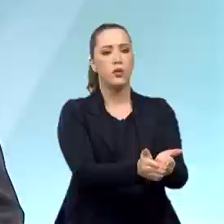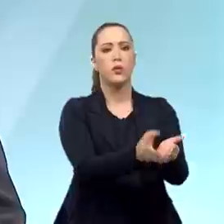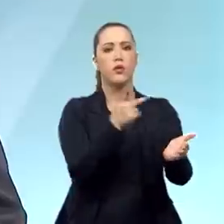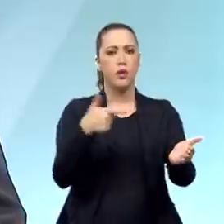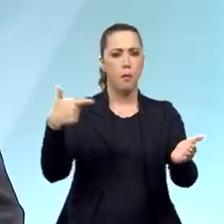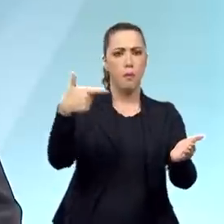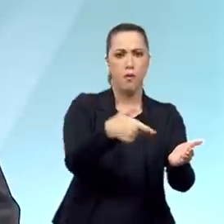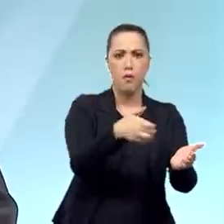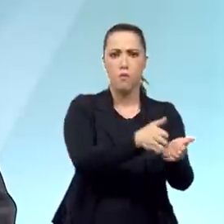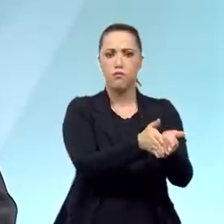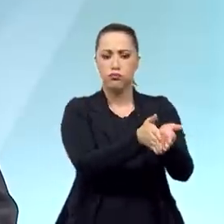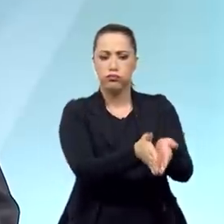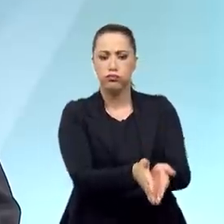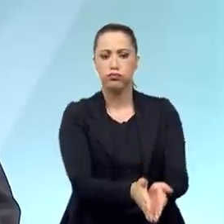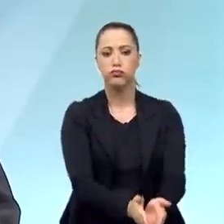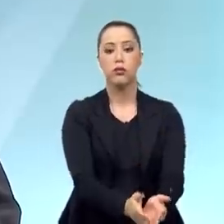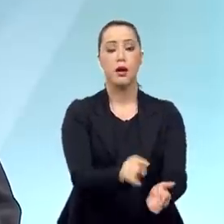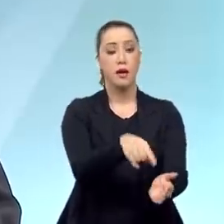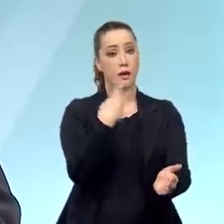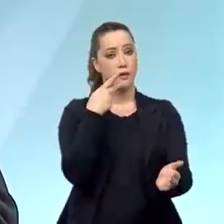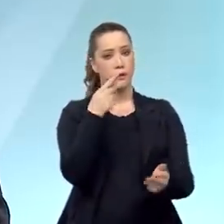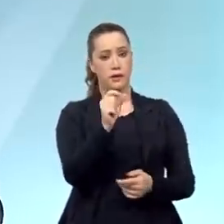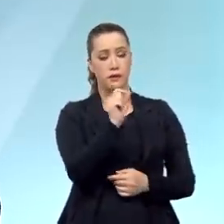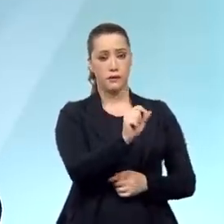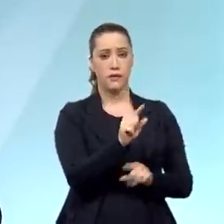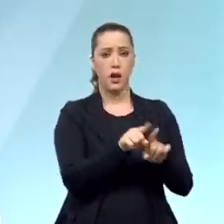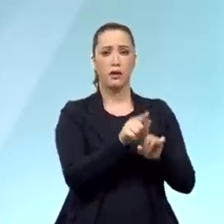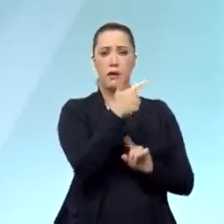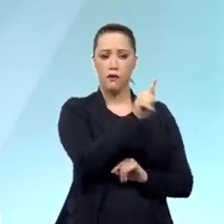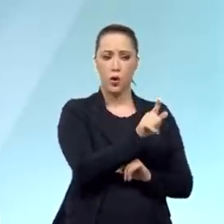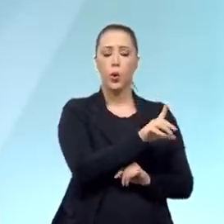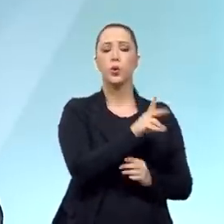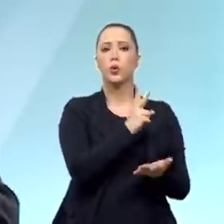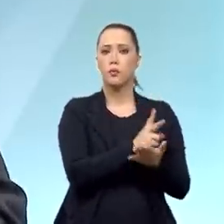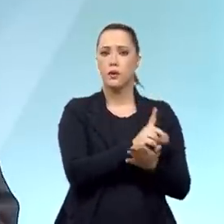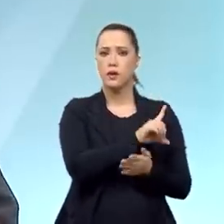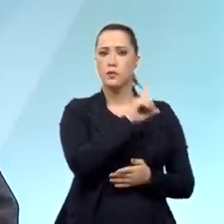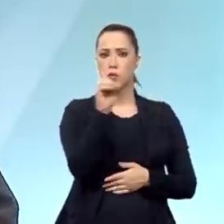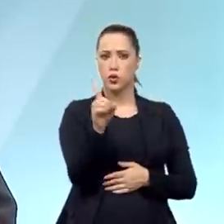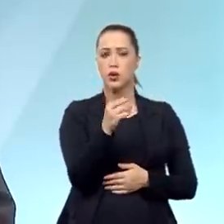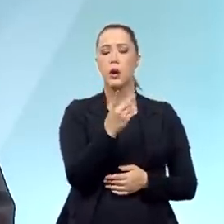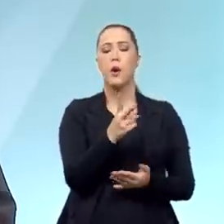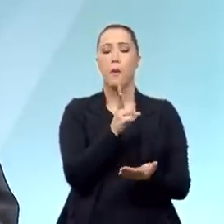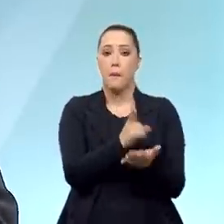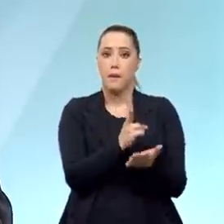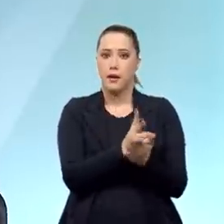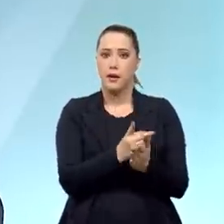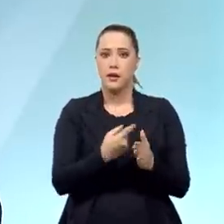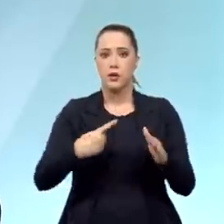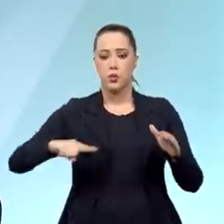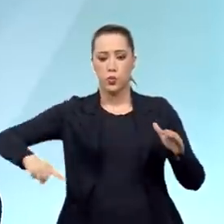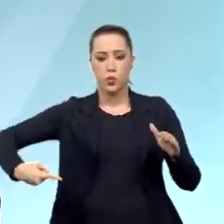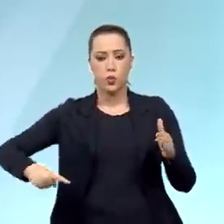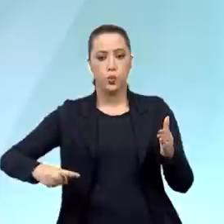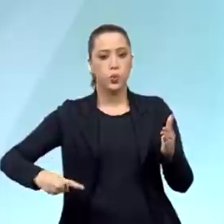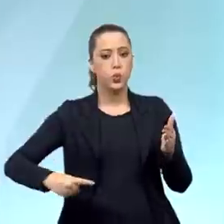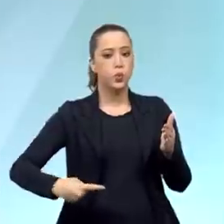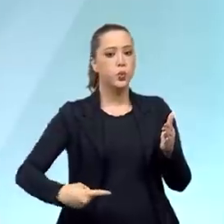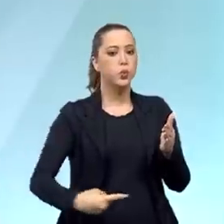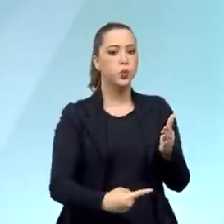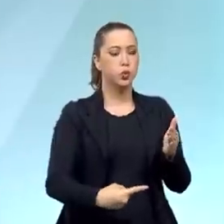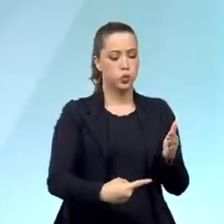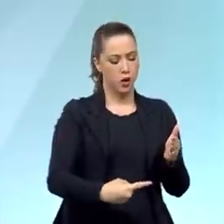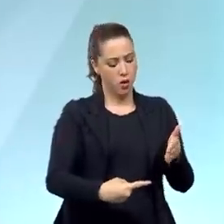Baipendi, né? E o Araraquara também foi afundado no mesmo dia pelo mesmo submarino. E esse foi, na